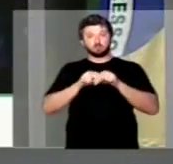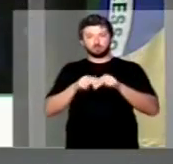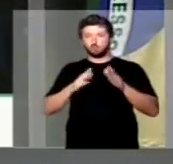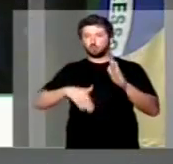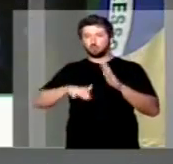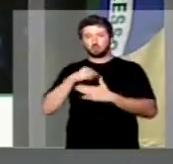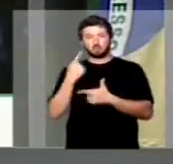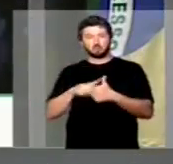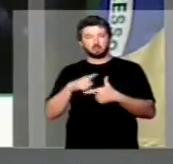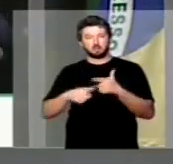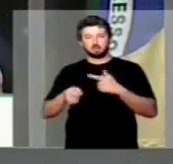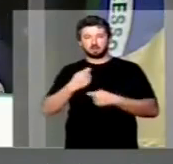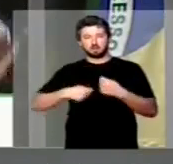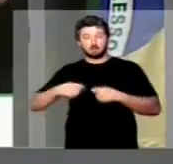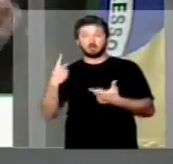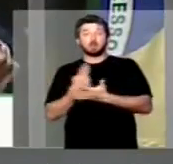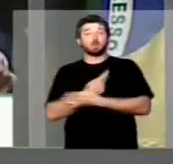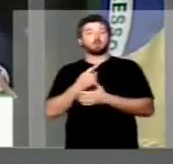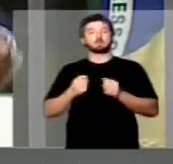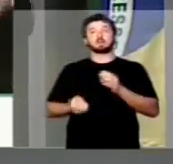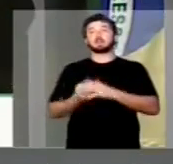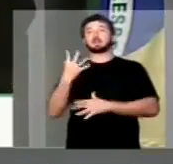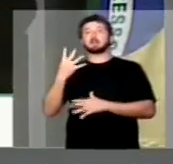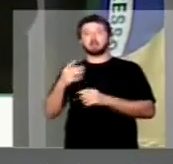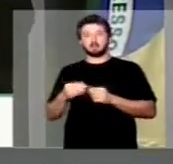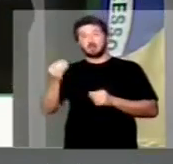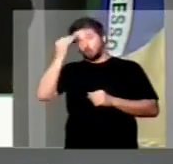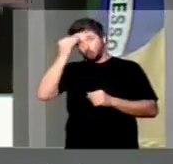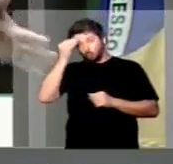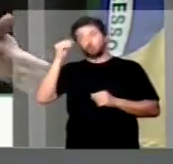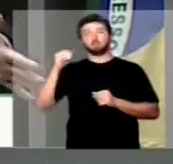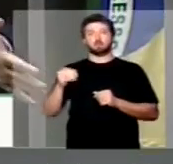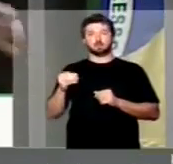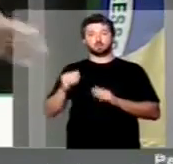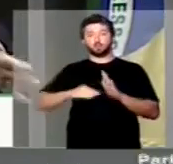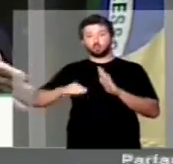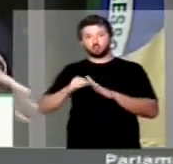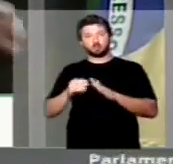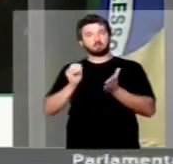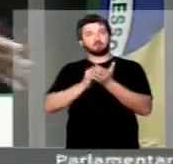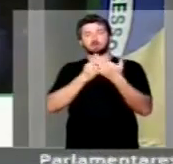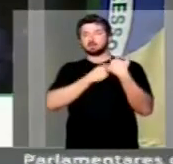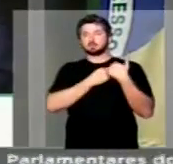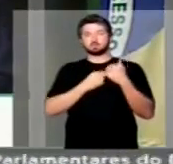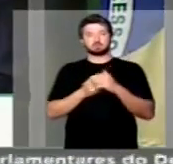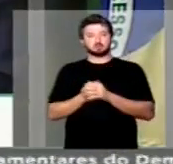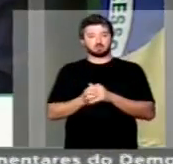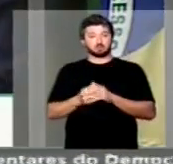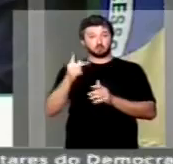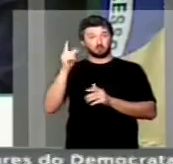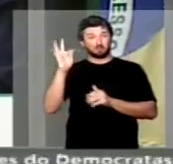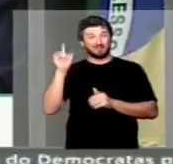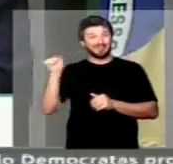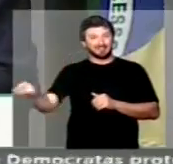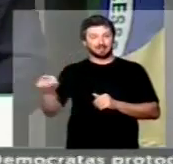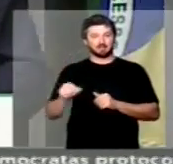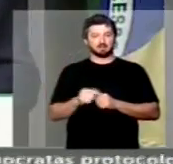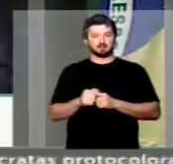caos econômico causado, criado, totalmente de responsabilidade do PT,